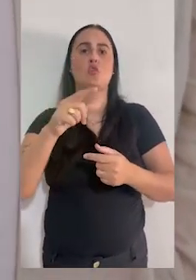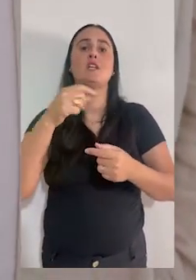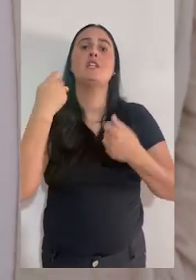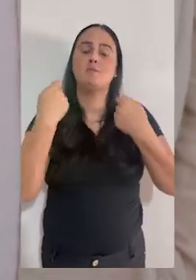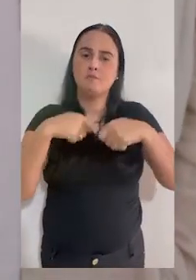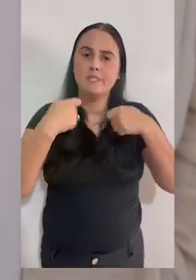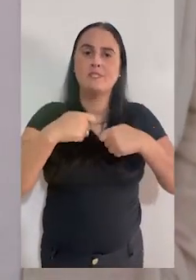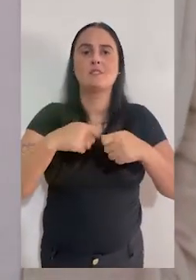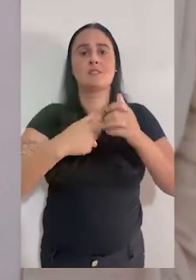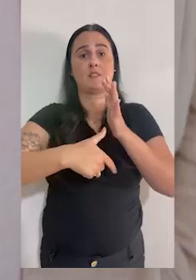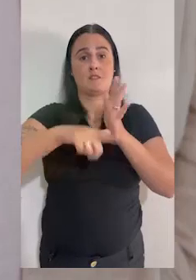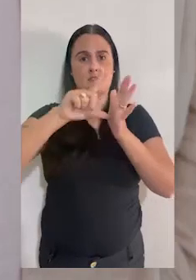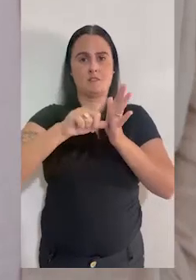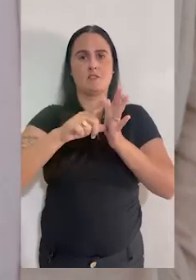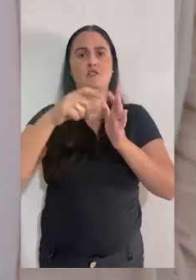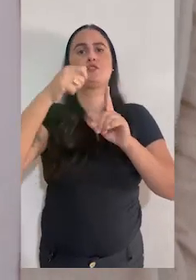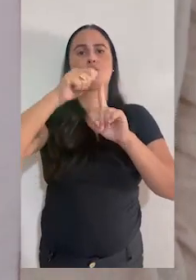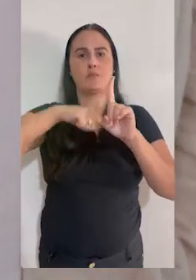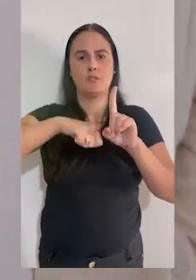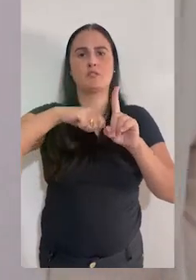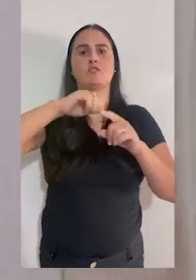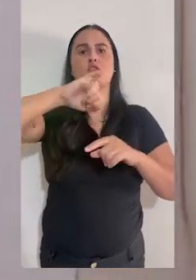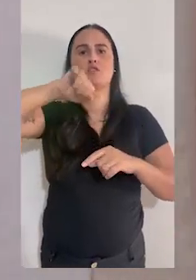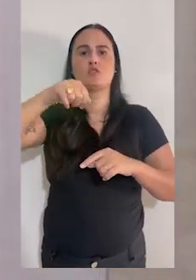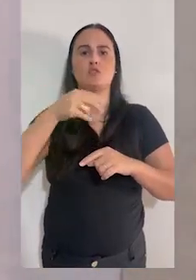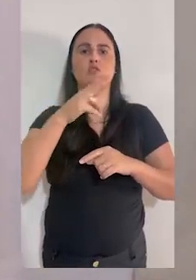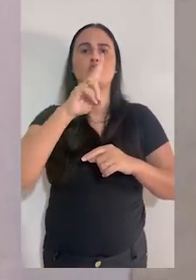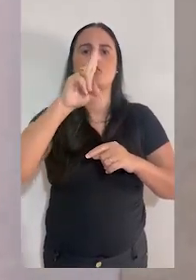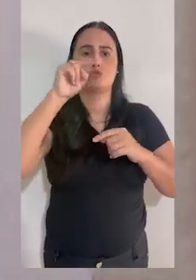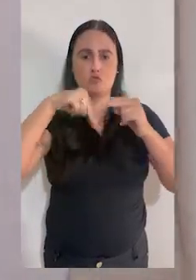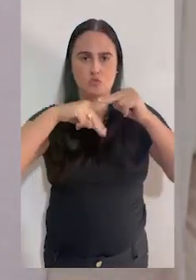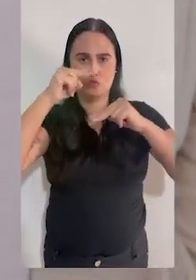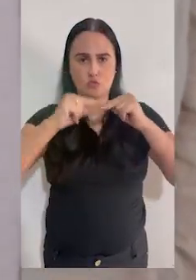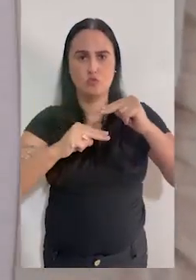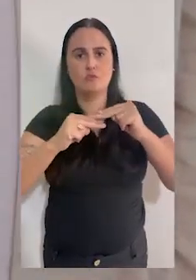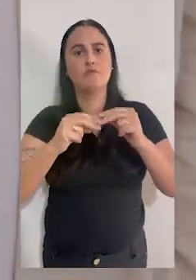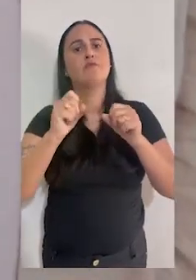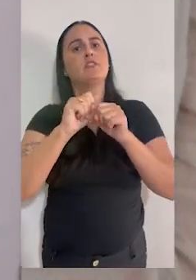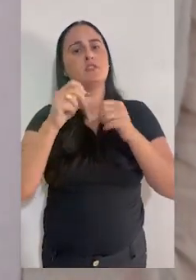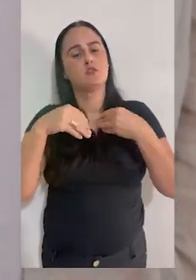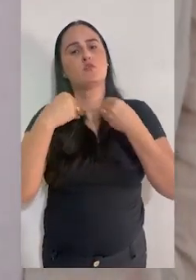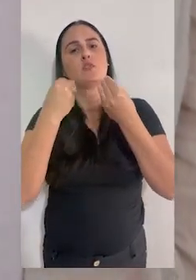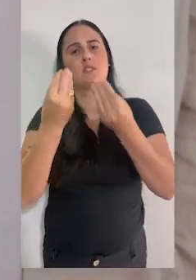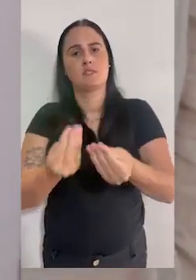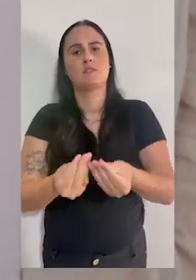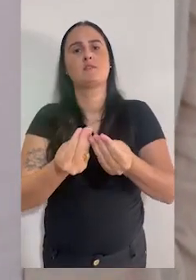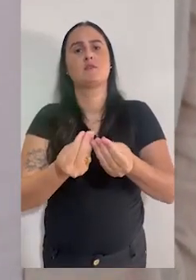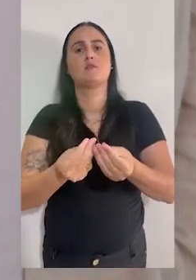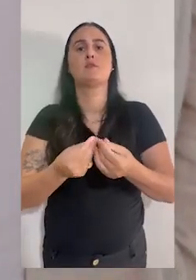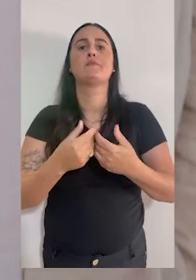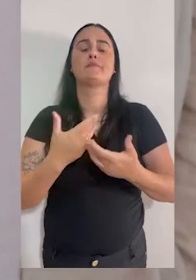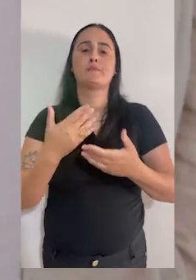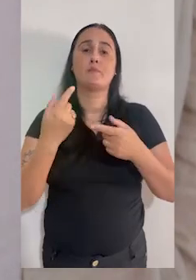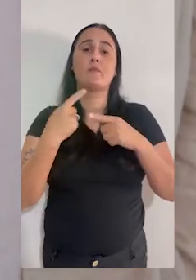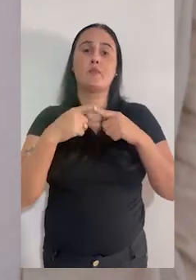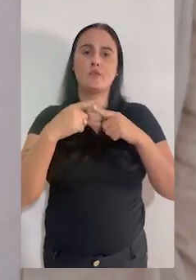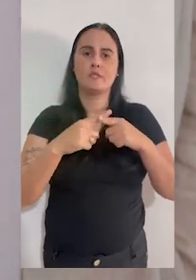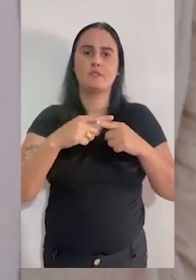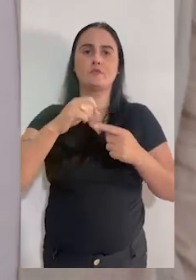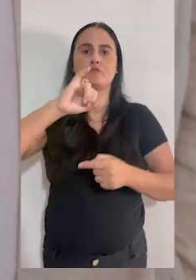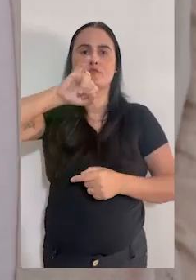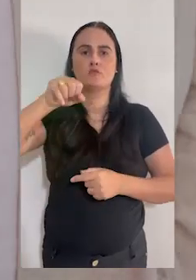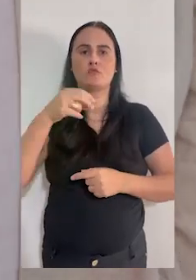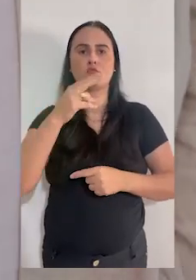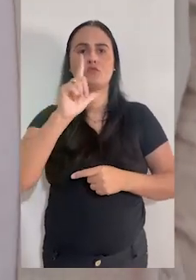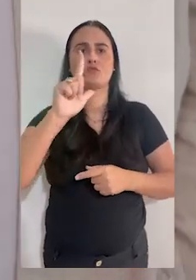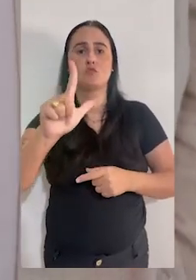chove mais. Então, é um mês de férias também, de escolares, né? Então, muita gente não doa sangue, então os estoques